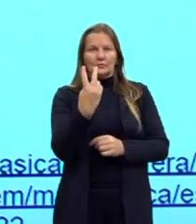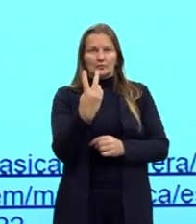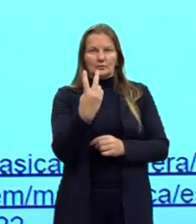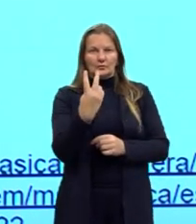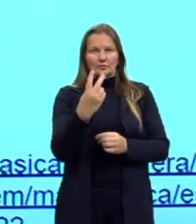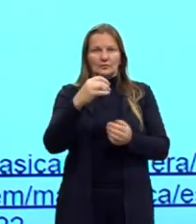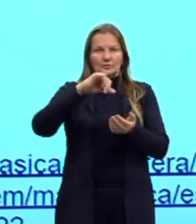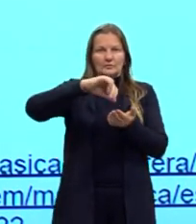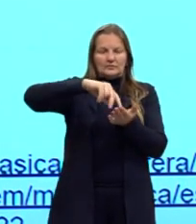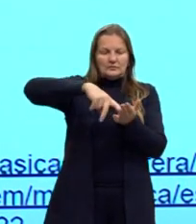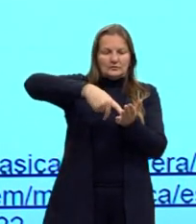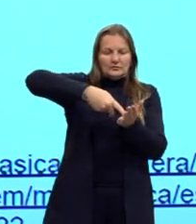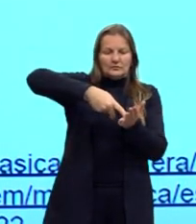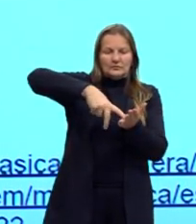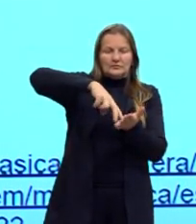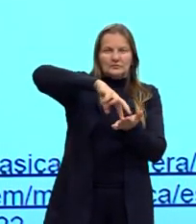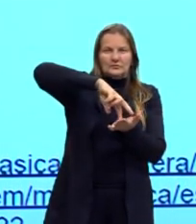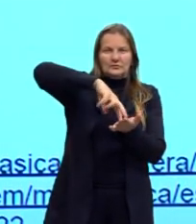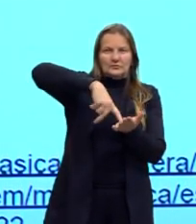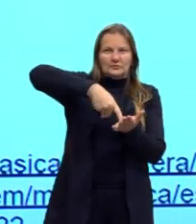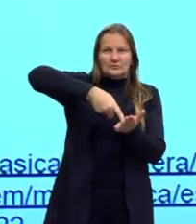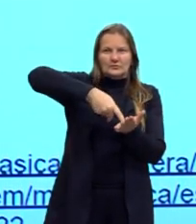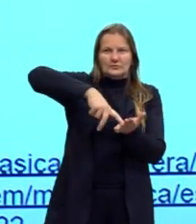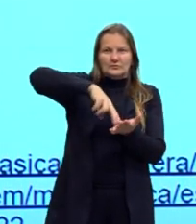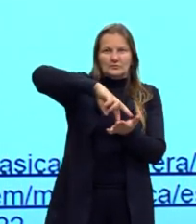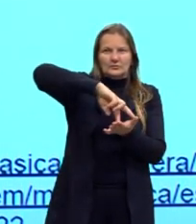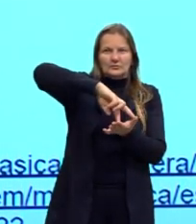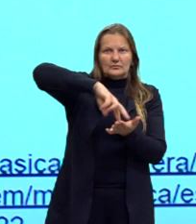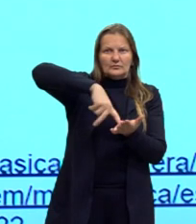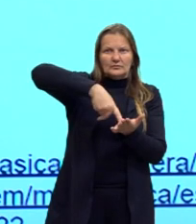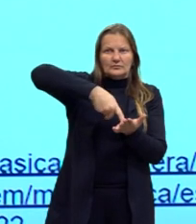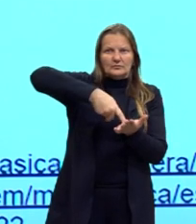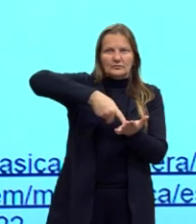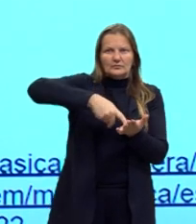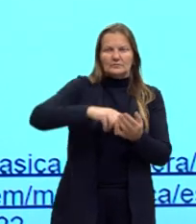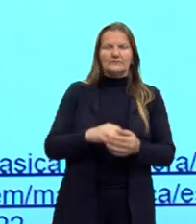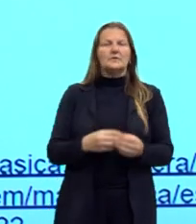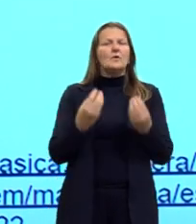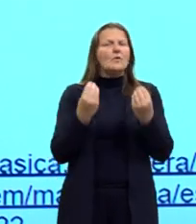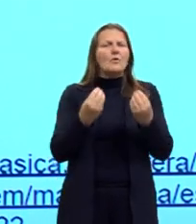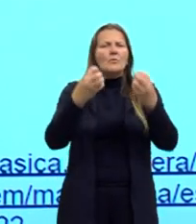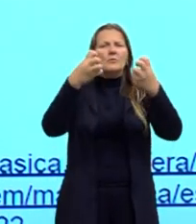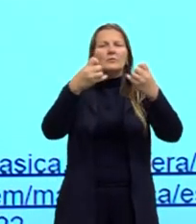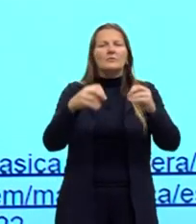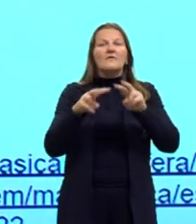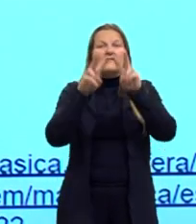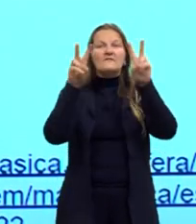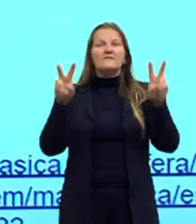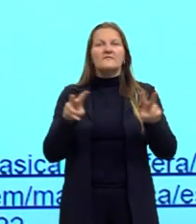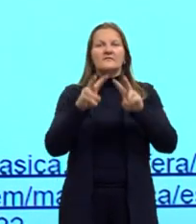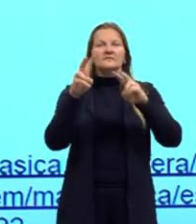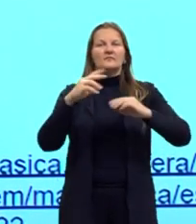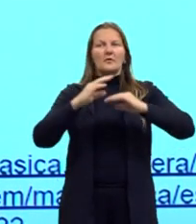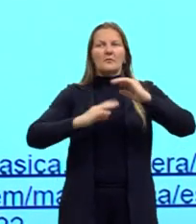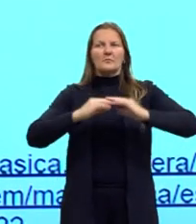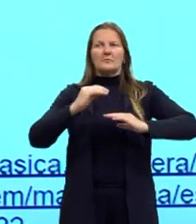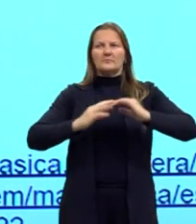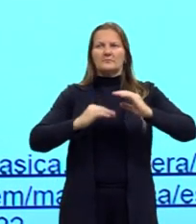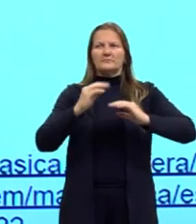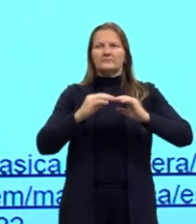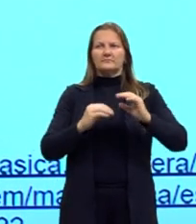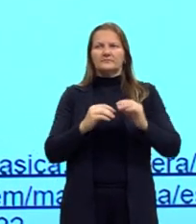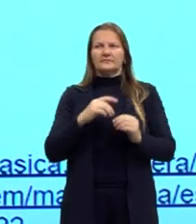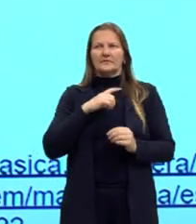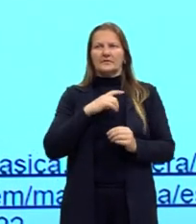semicírculos ligados pelo eixo de rotação. Como é que a gente pode visualizar isso na prática? Seria